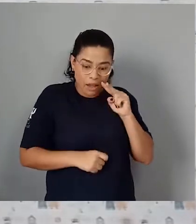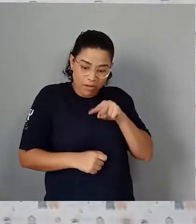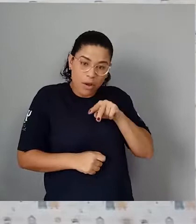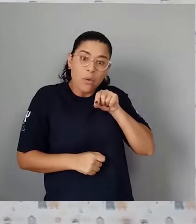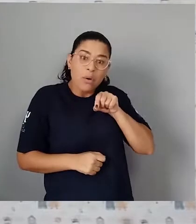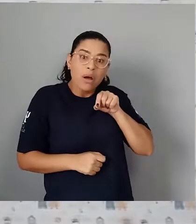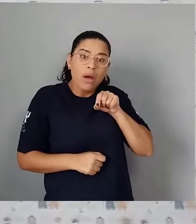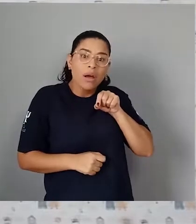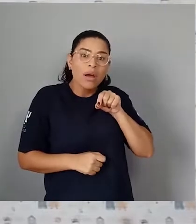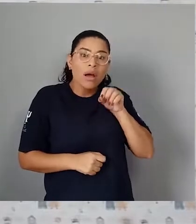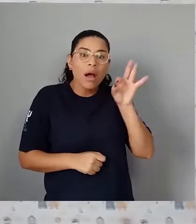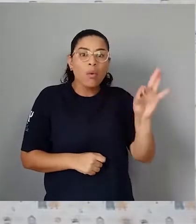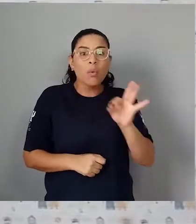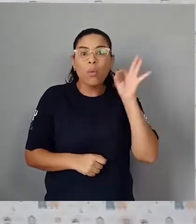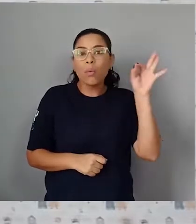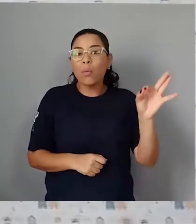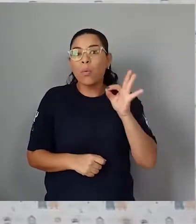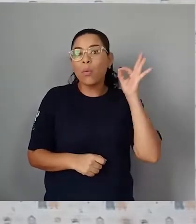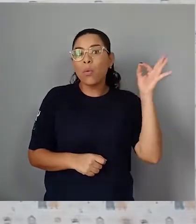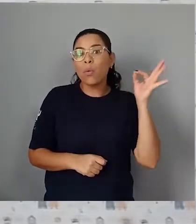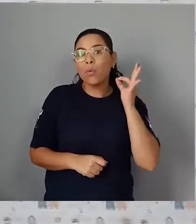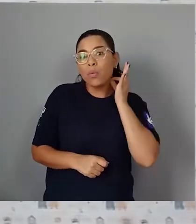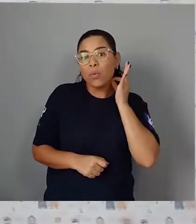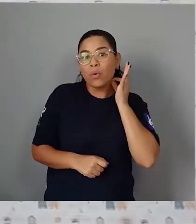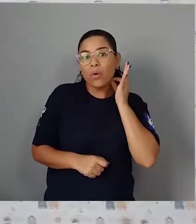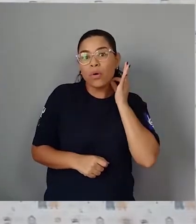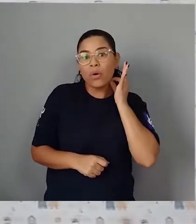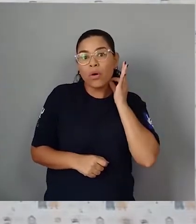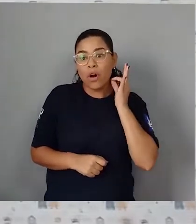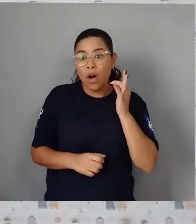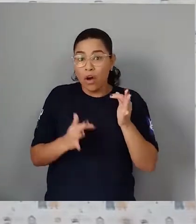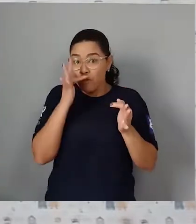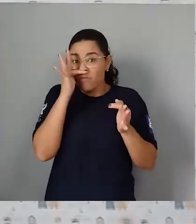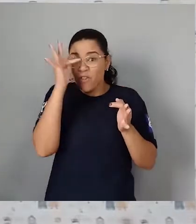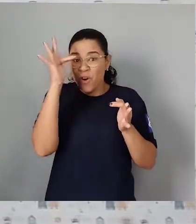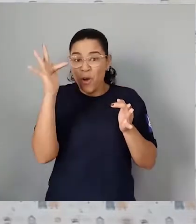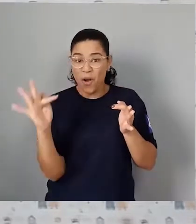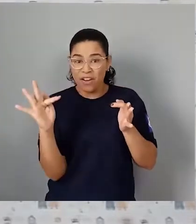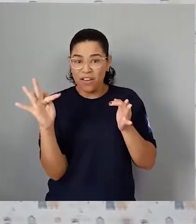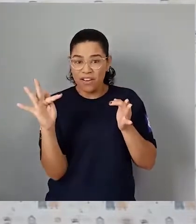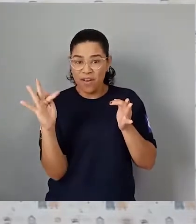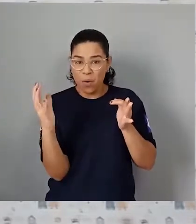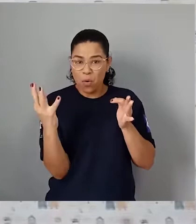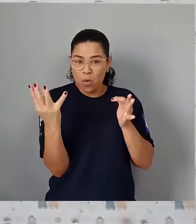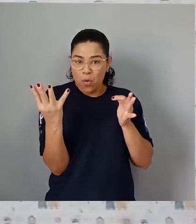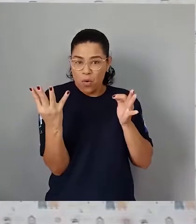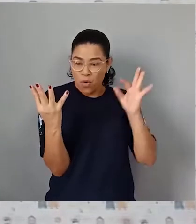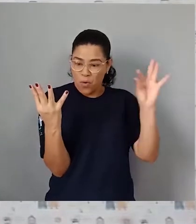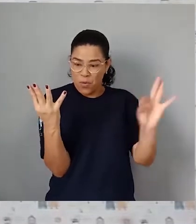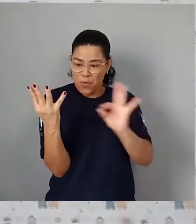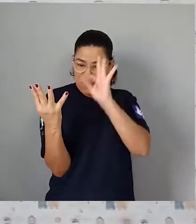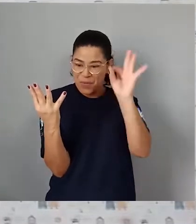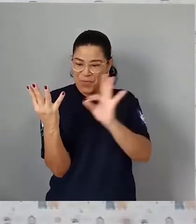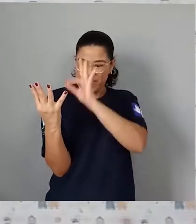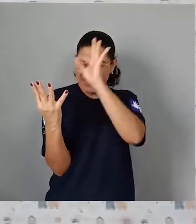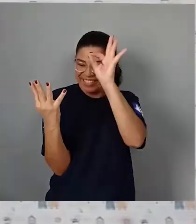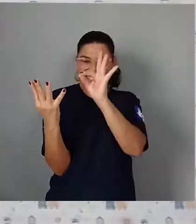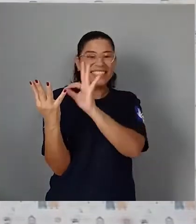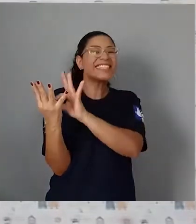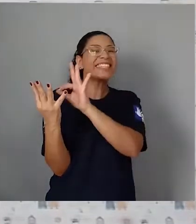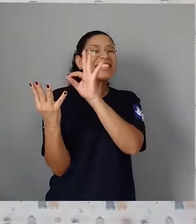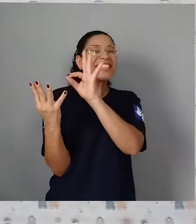abelha, que do néctar da flor, ela se alimenta. E bem ali ao lado,